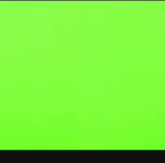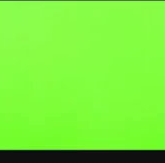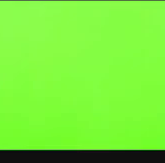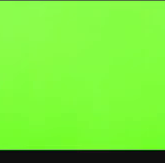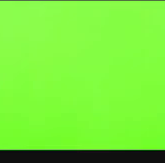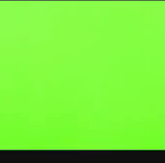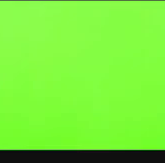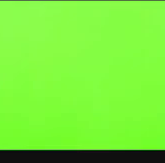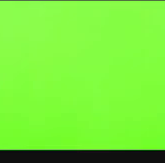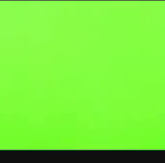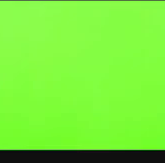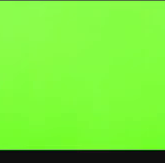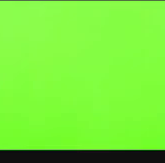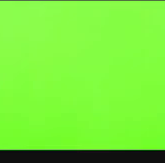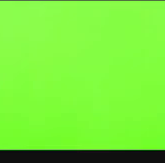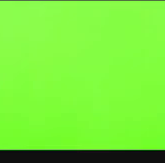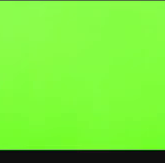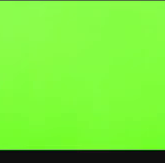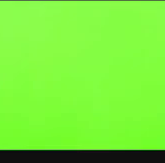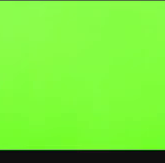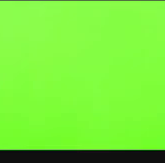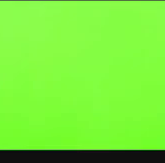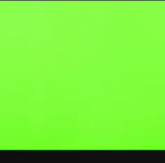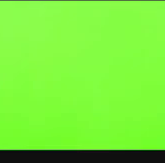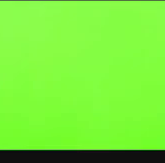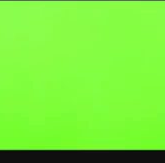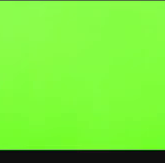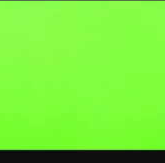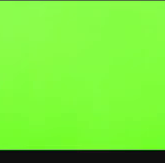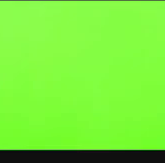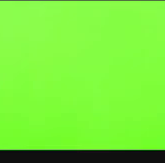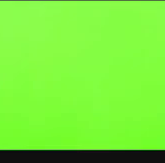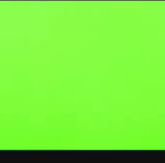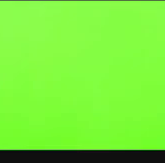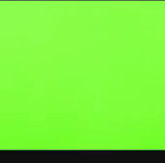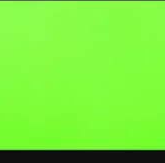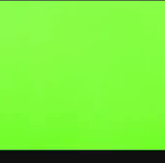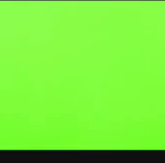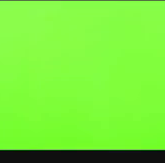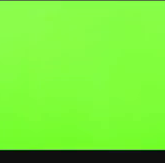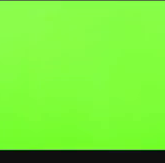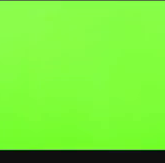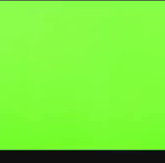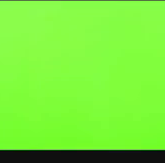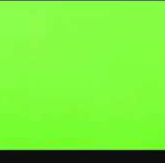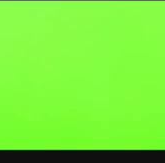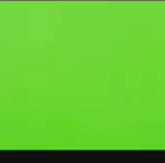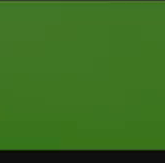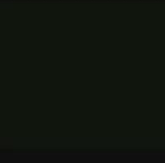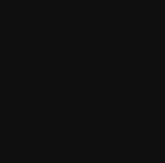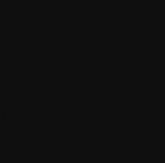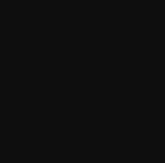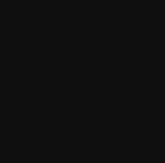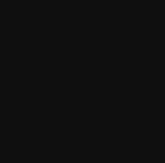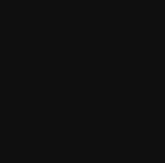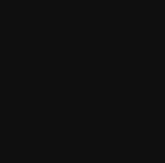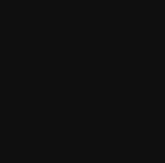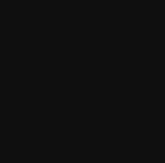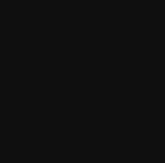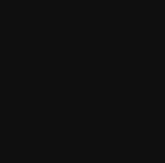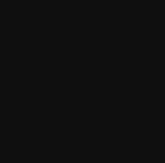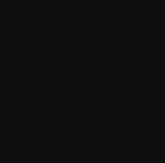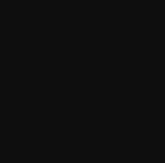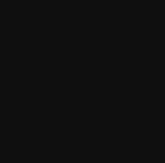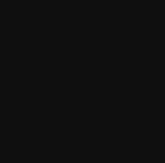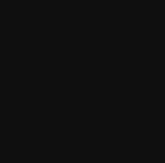complexo de não se entender um canais plural